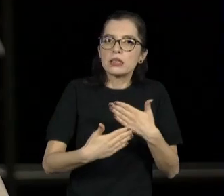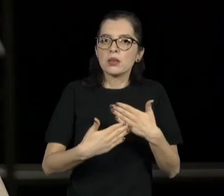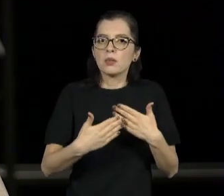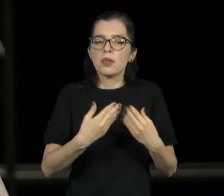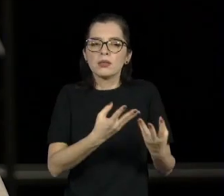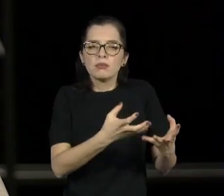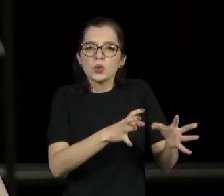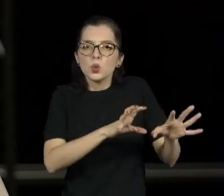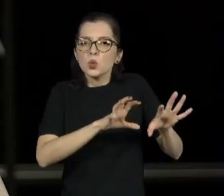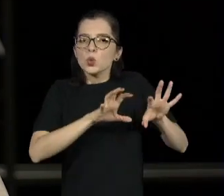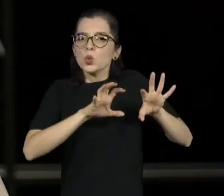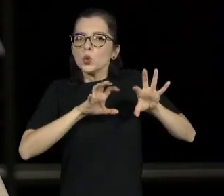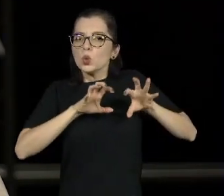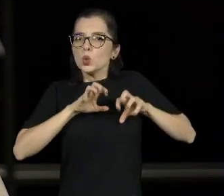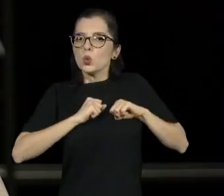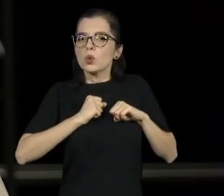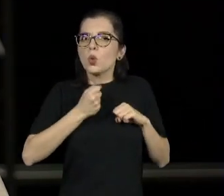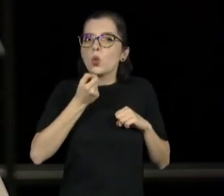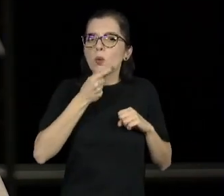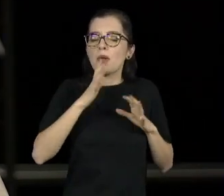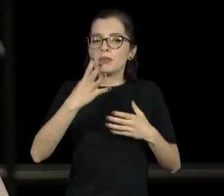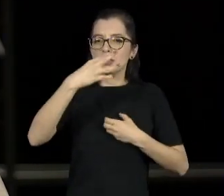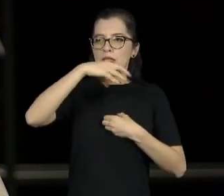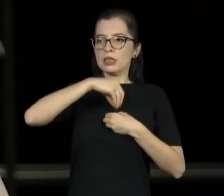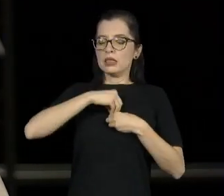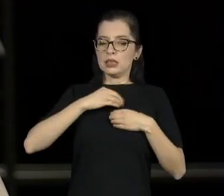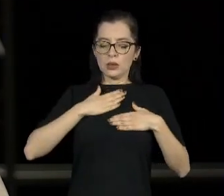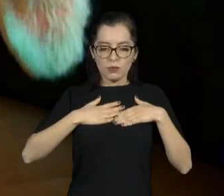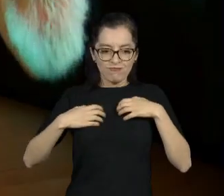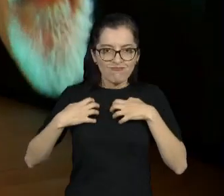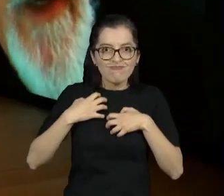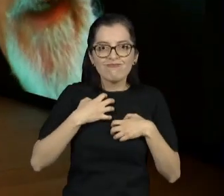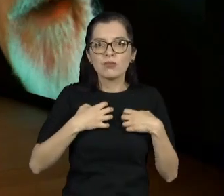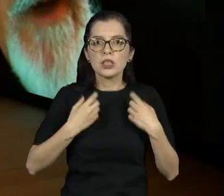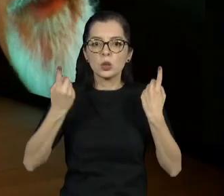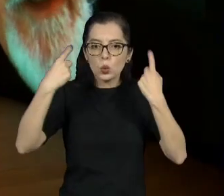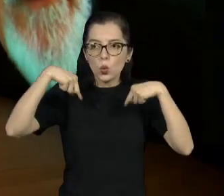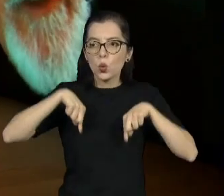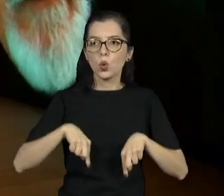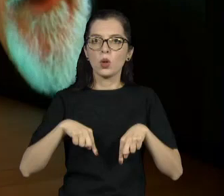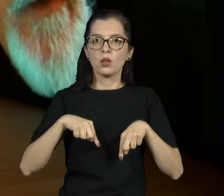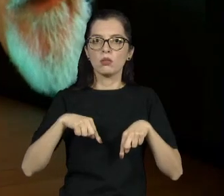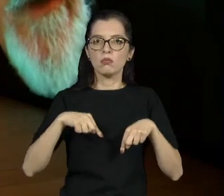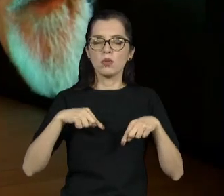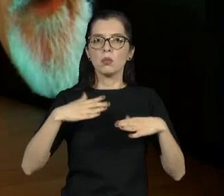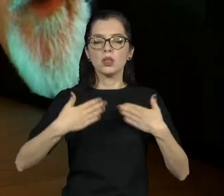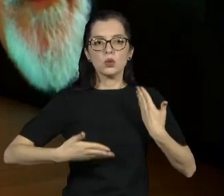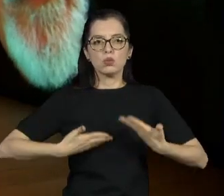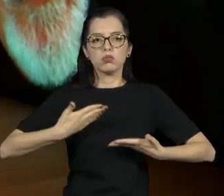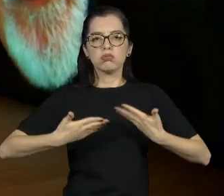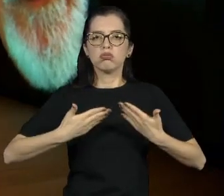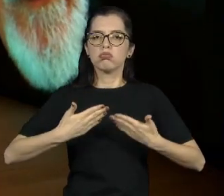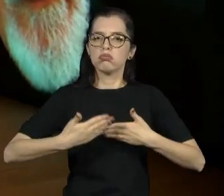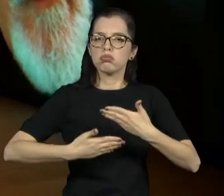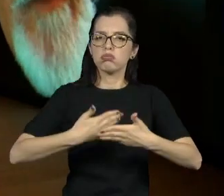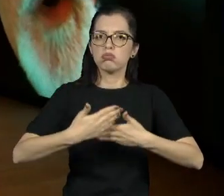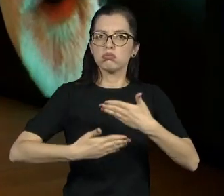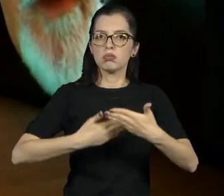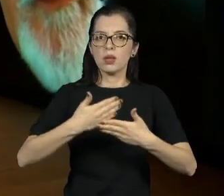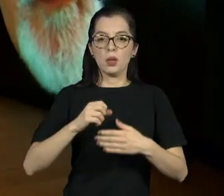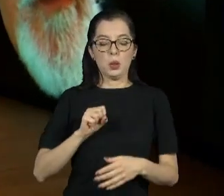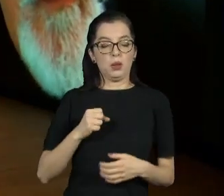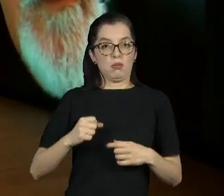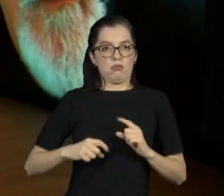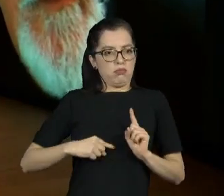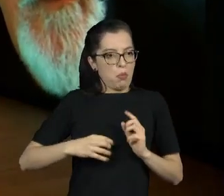84, aí vem Ravissaia, tem um sonho a mais, aí vem Maria, é com a peça, ele é perco, eu posto um